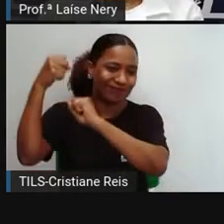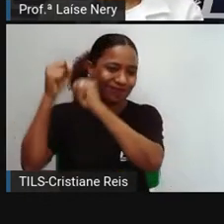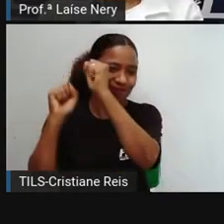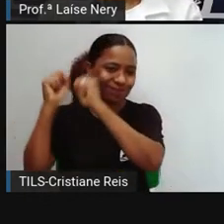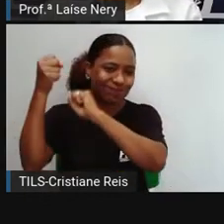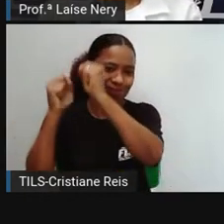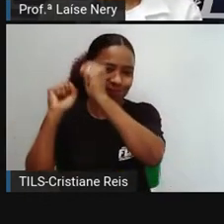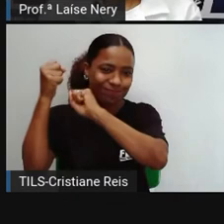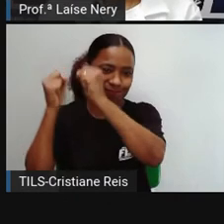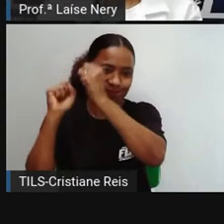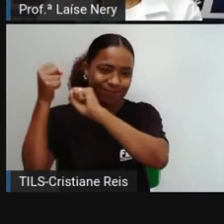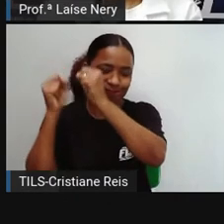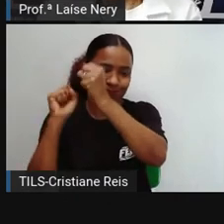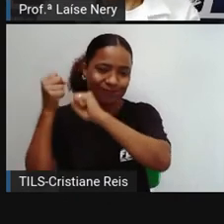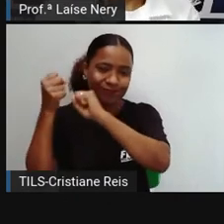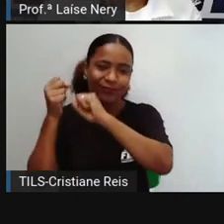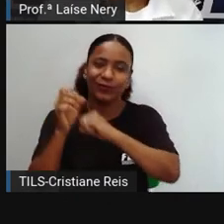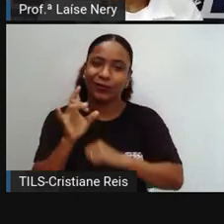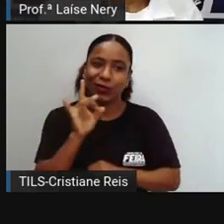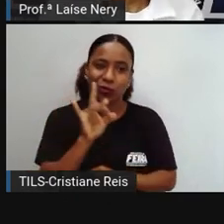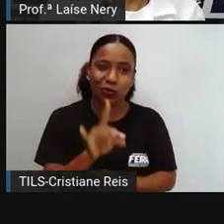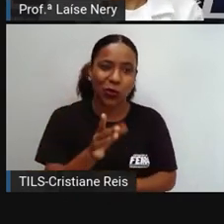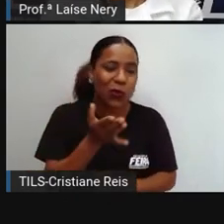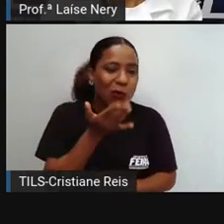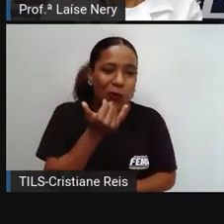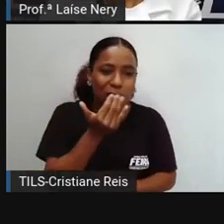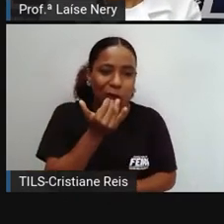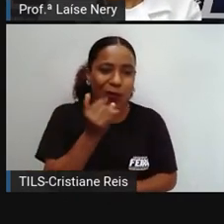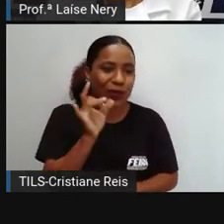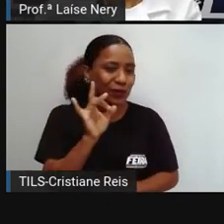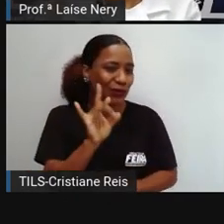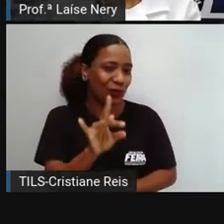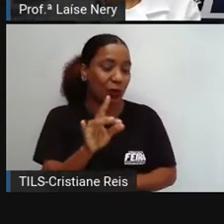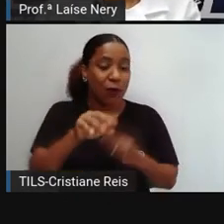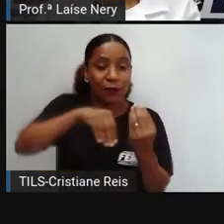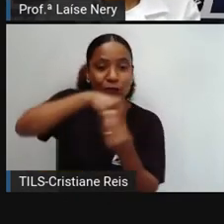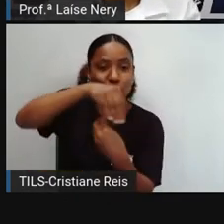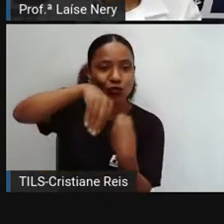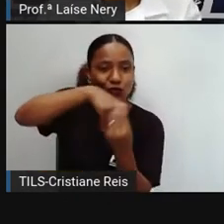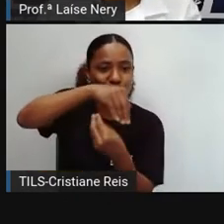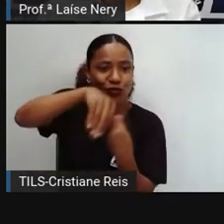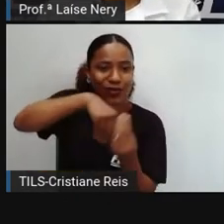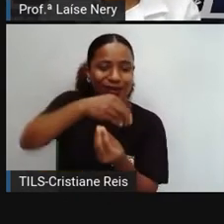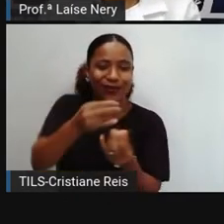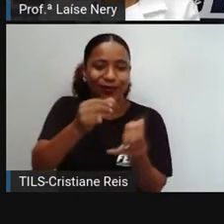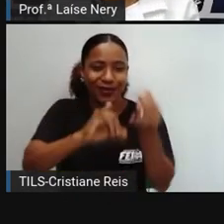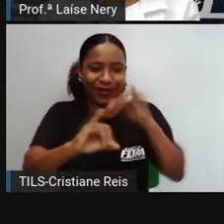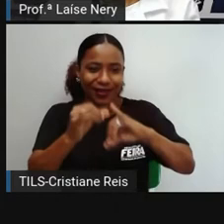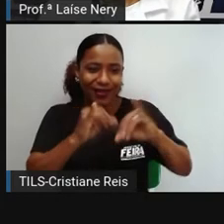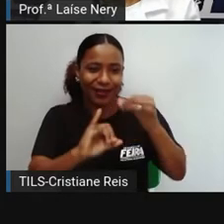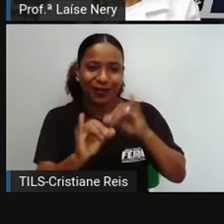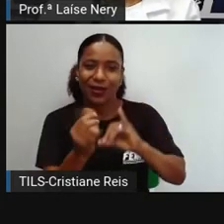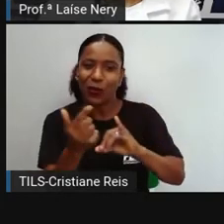encontra ali só o alimento natural, também tem outras substâncias.